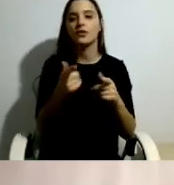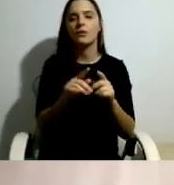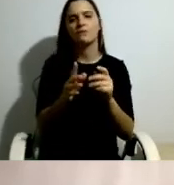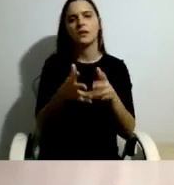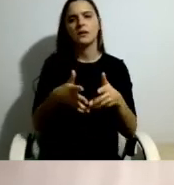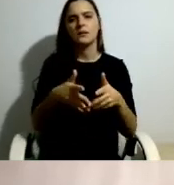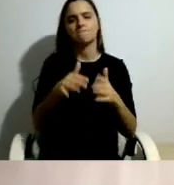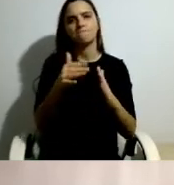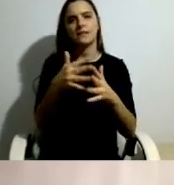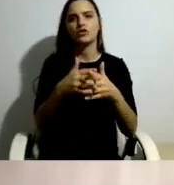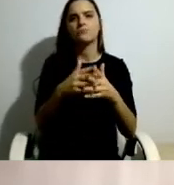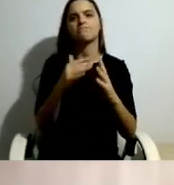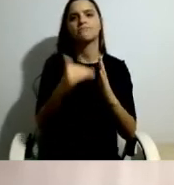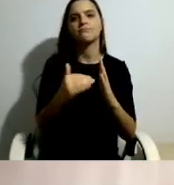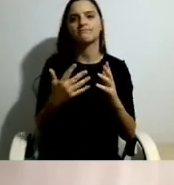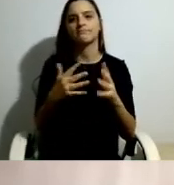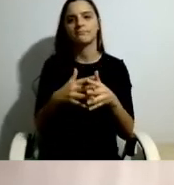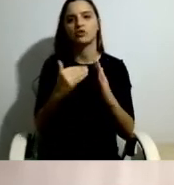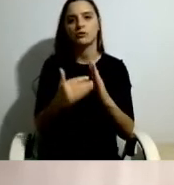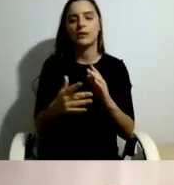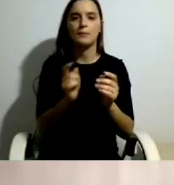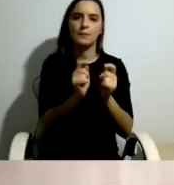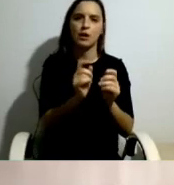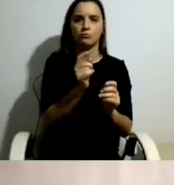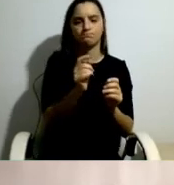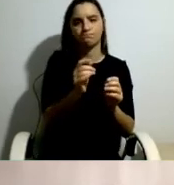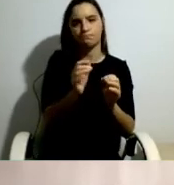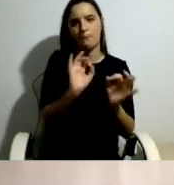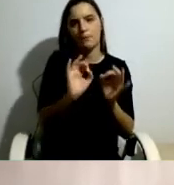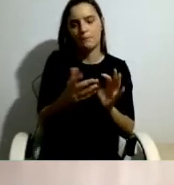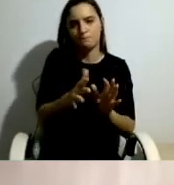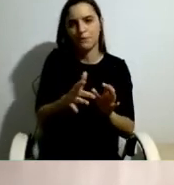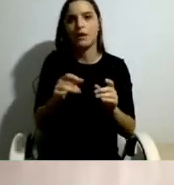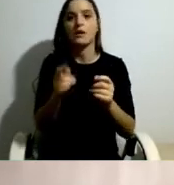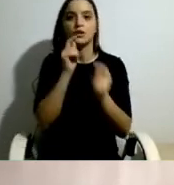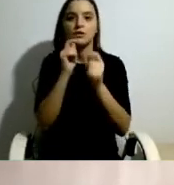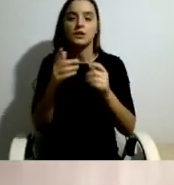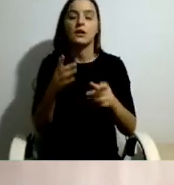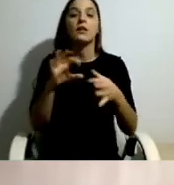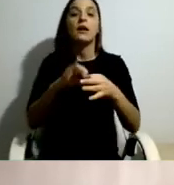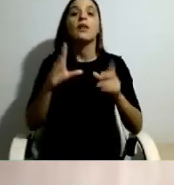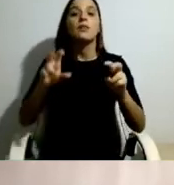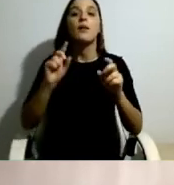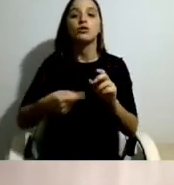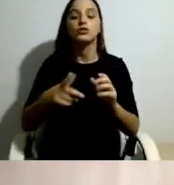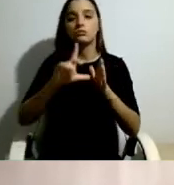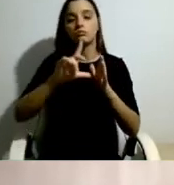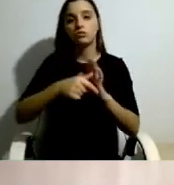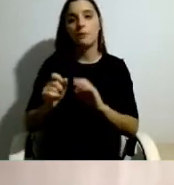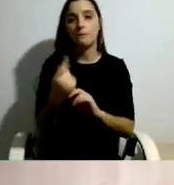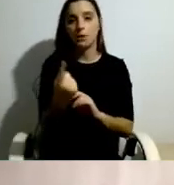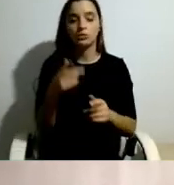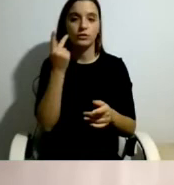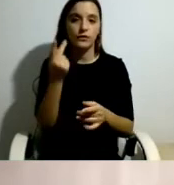a todos os participantes, ou era só um homem, do projeto piloto de vida independente, em dois momentos de avaliação, no momento da